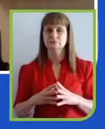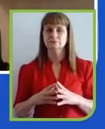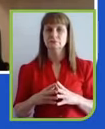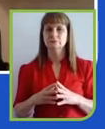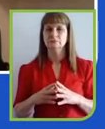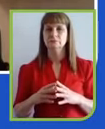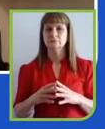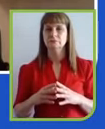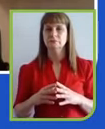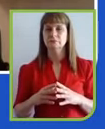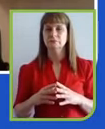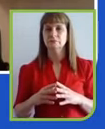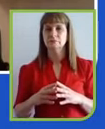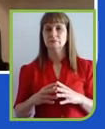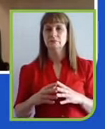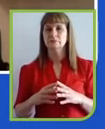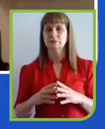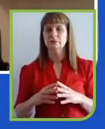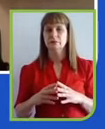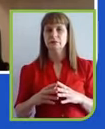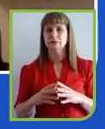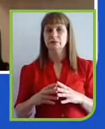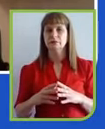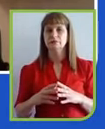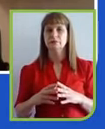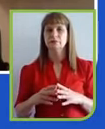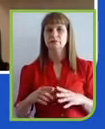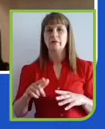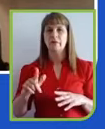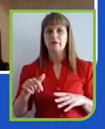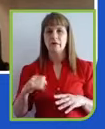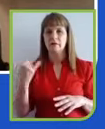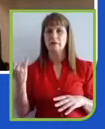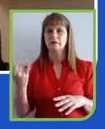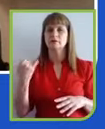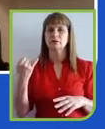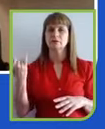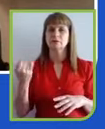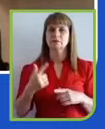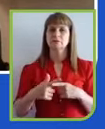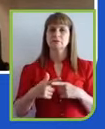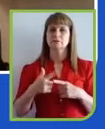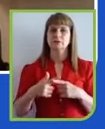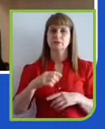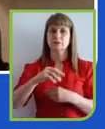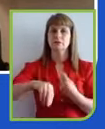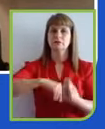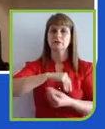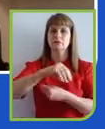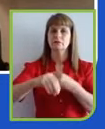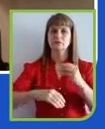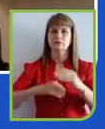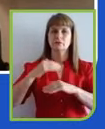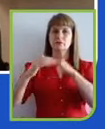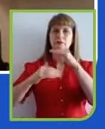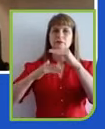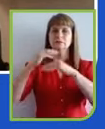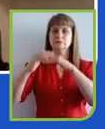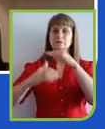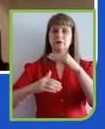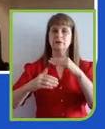nenhuma isso foi importante, primeiro porque ocorreu um crescimento de fluxo da rede de mais de 40%